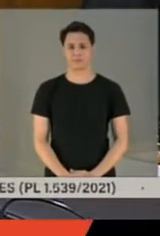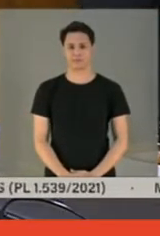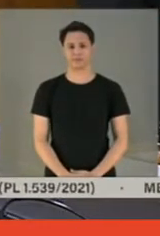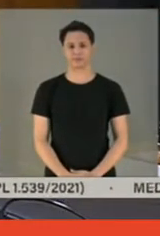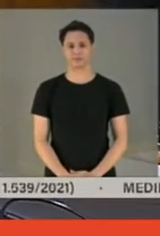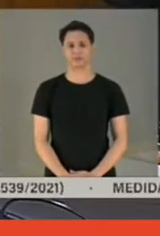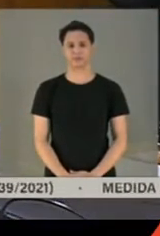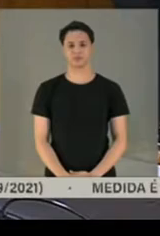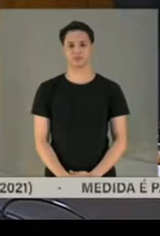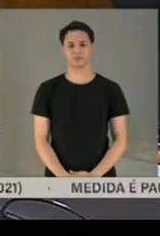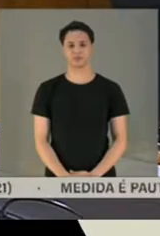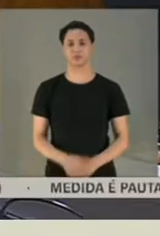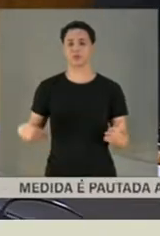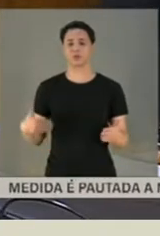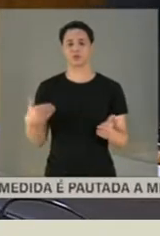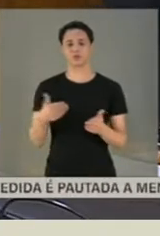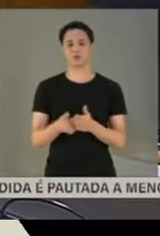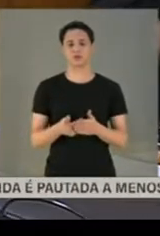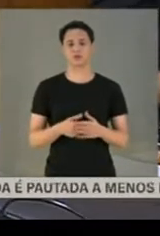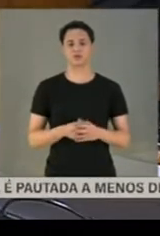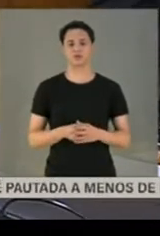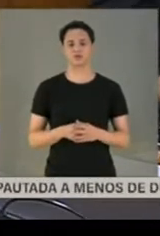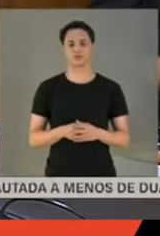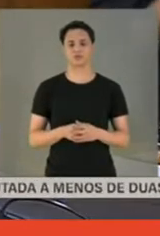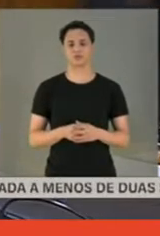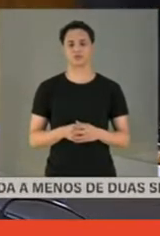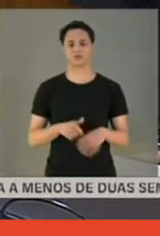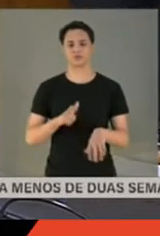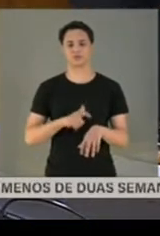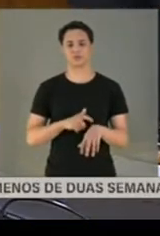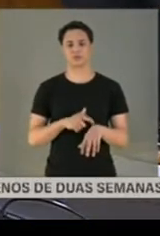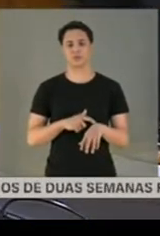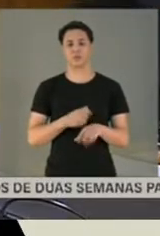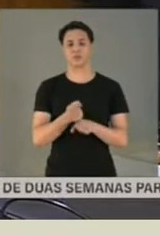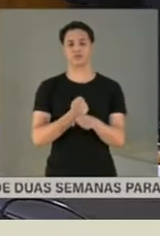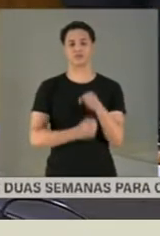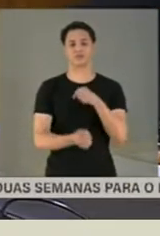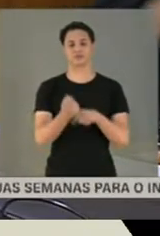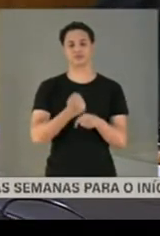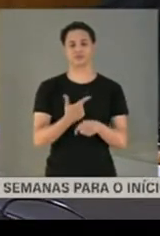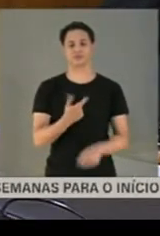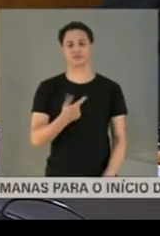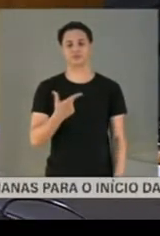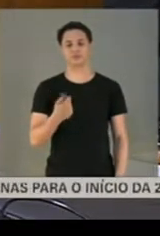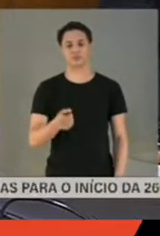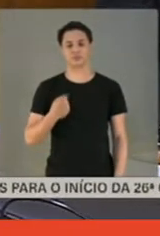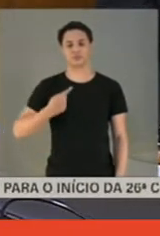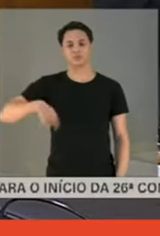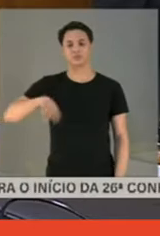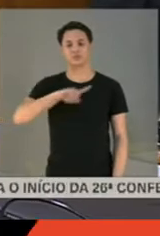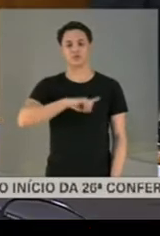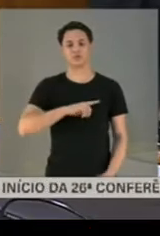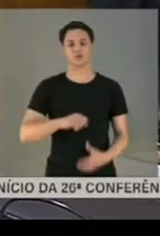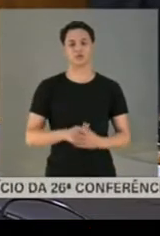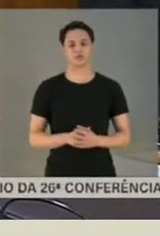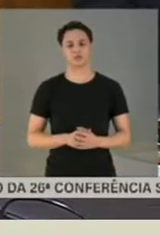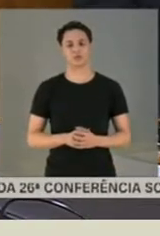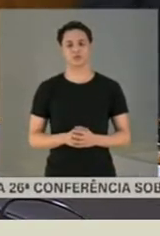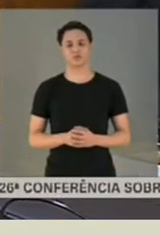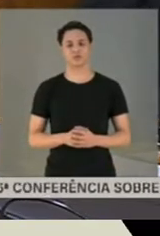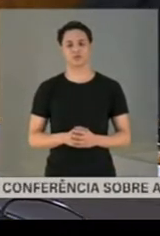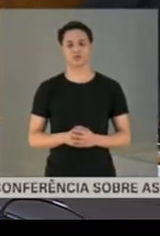de todo esse período ainda do ano passado, nós fomos vários